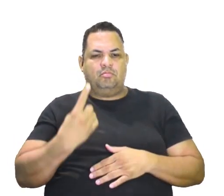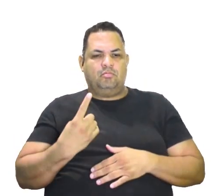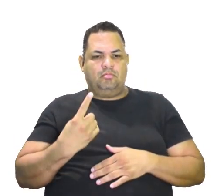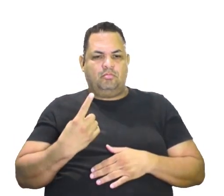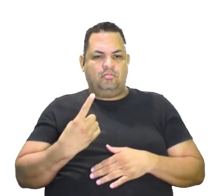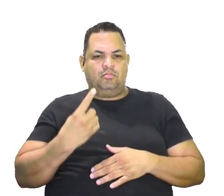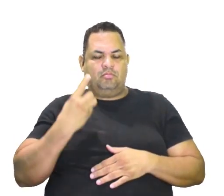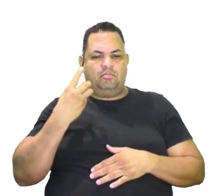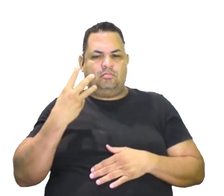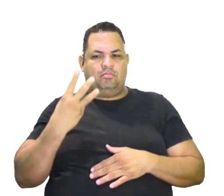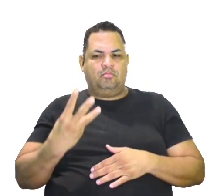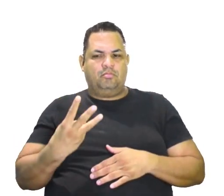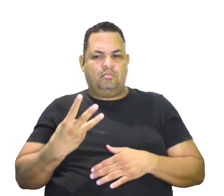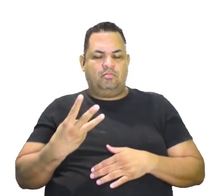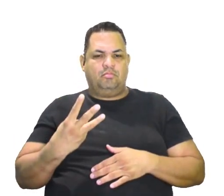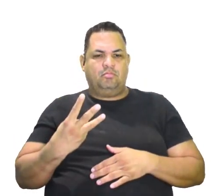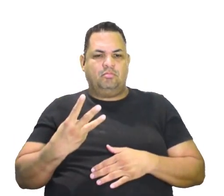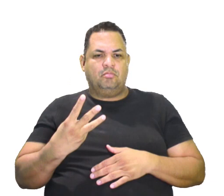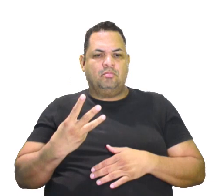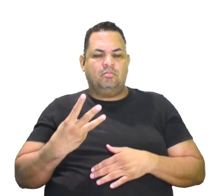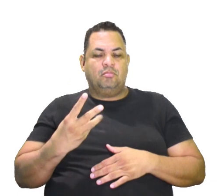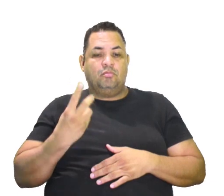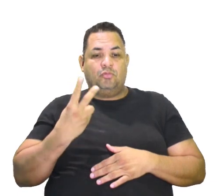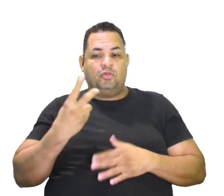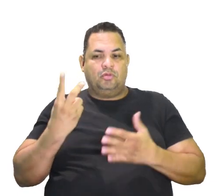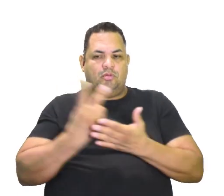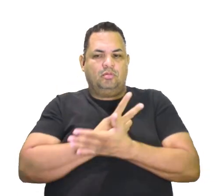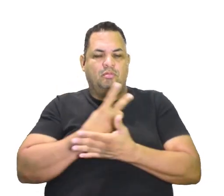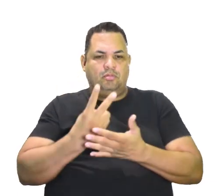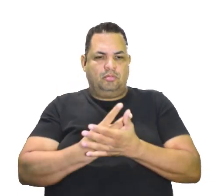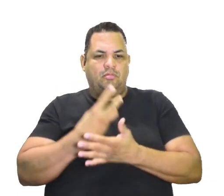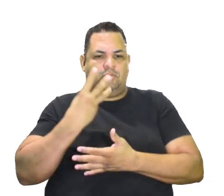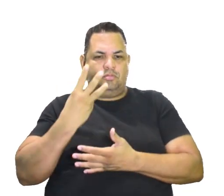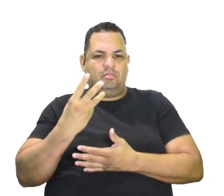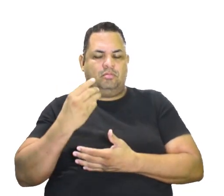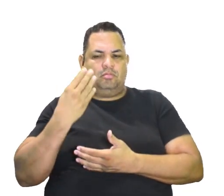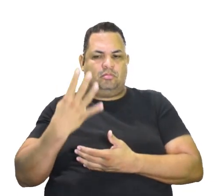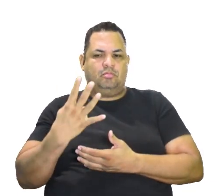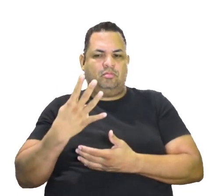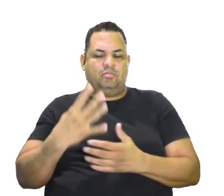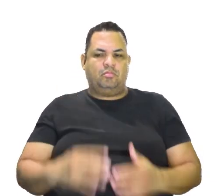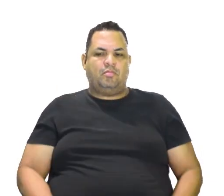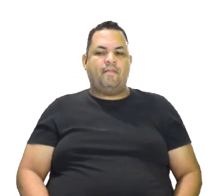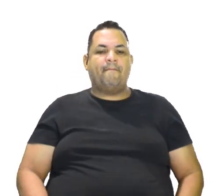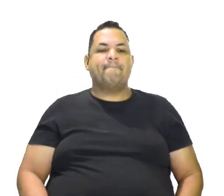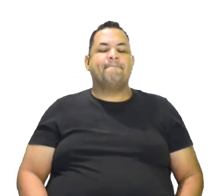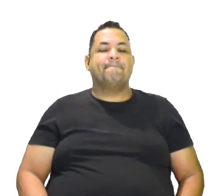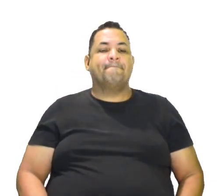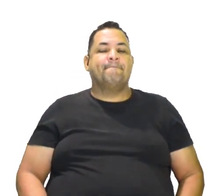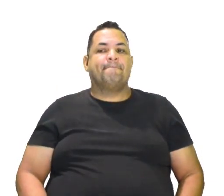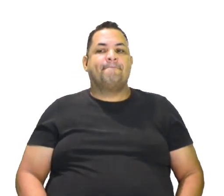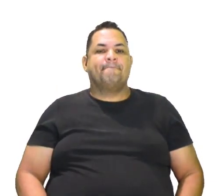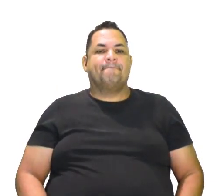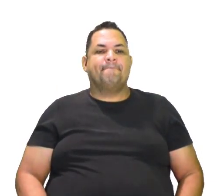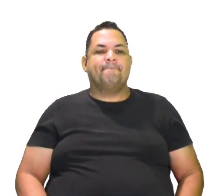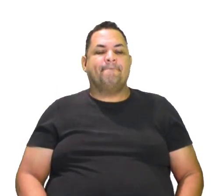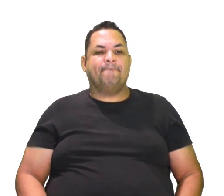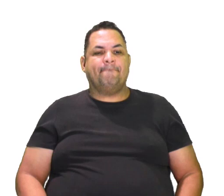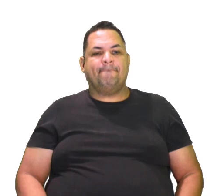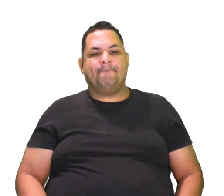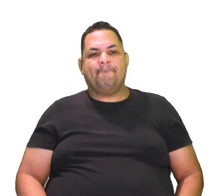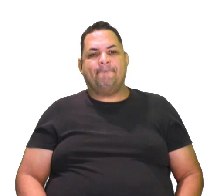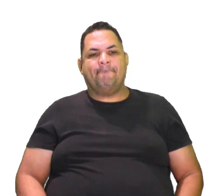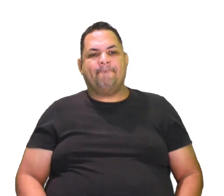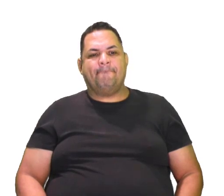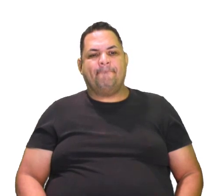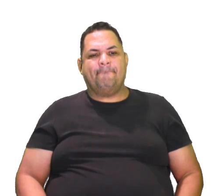o item 1, o 2, está errado, né? No caso, o 3 e o 4. Então, alternativa, vamos ver o que que fala aqui no